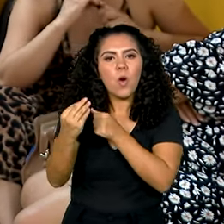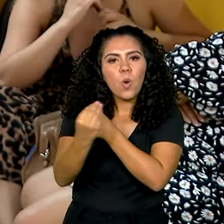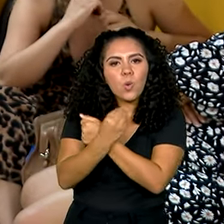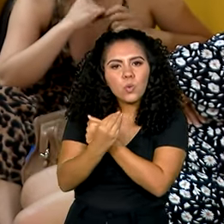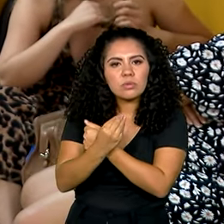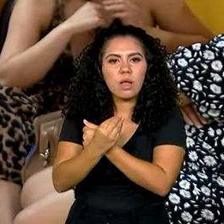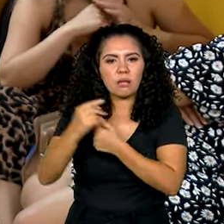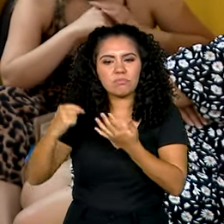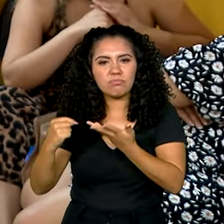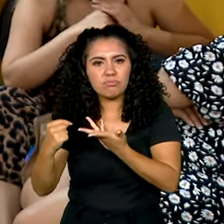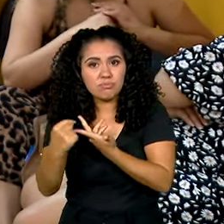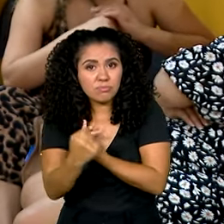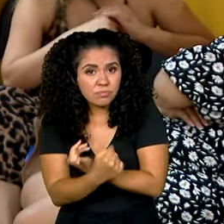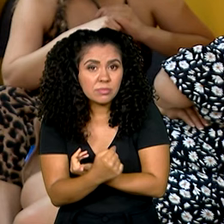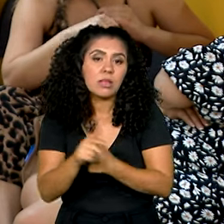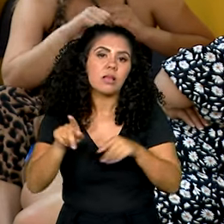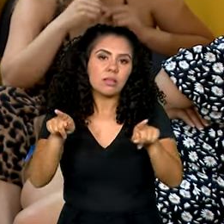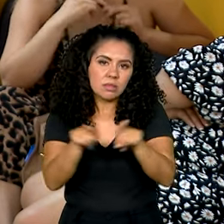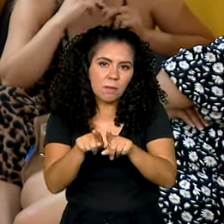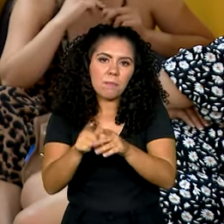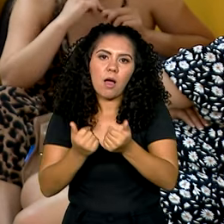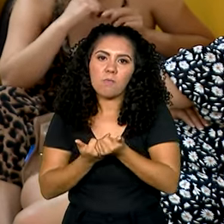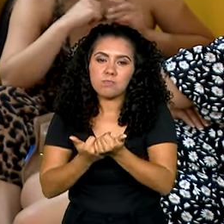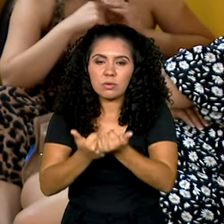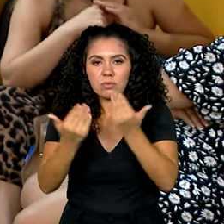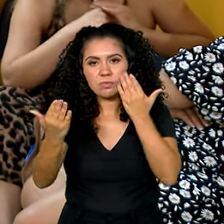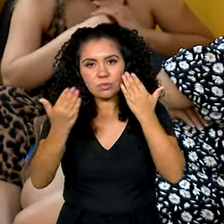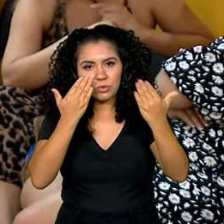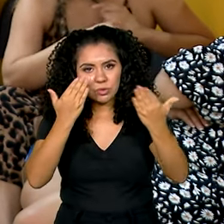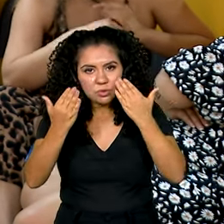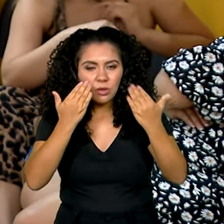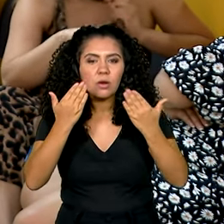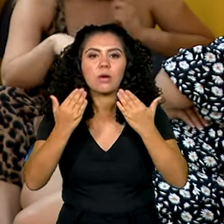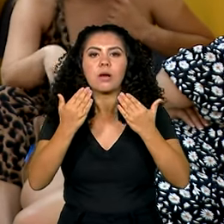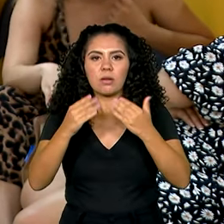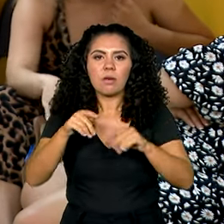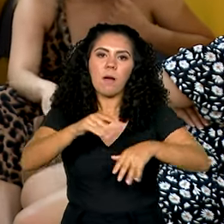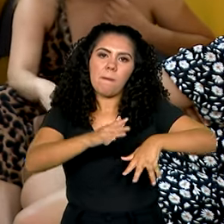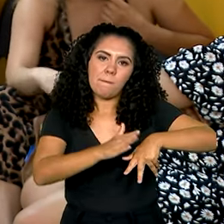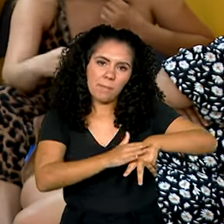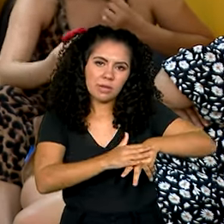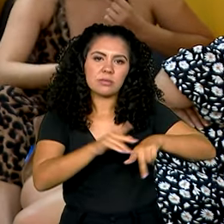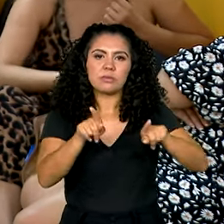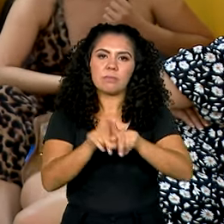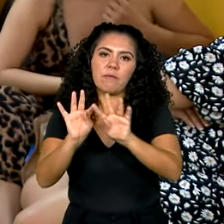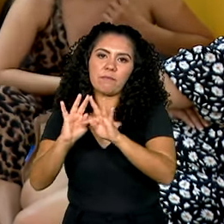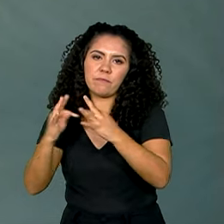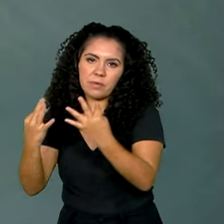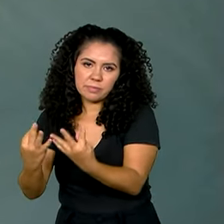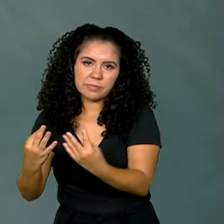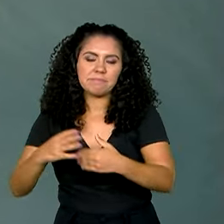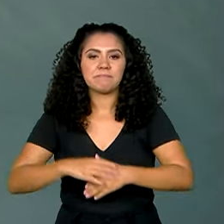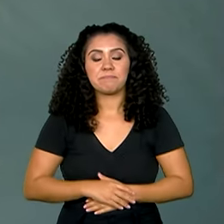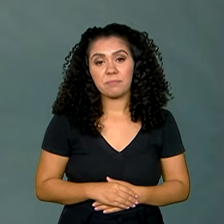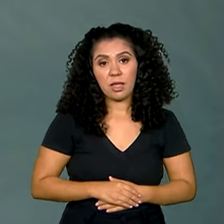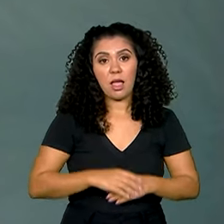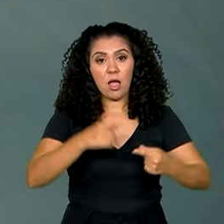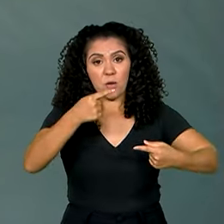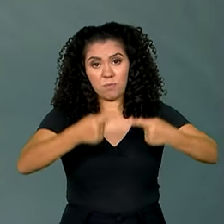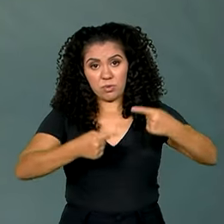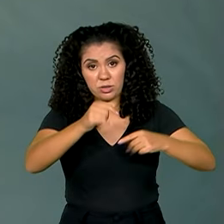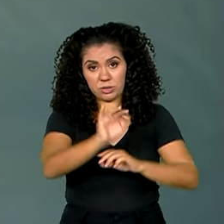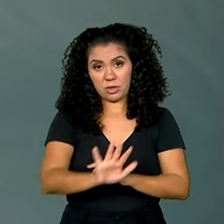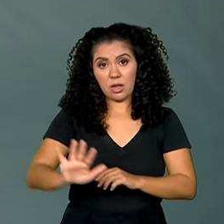paliativos, assim como o apoio psicológico ao paciente e seus familiares. A Política